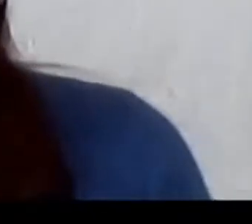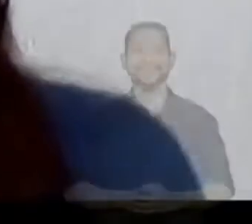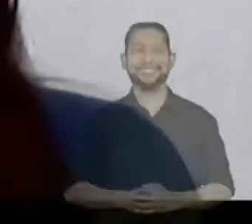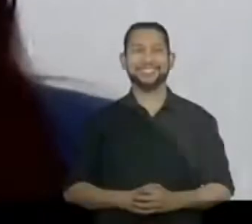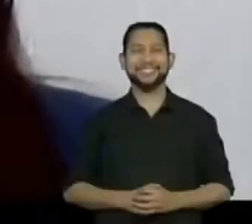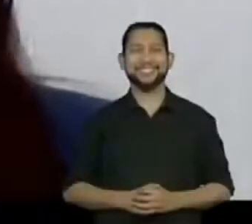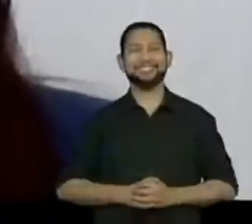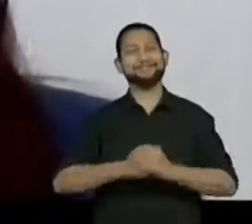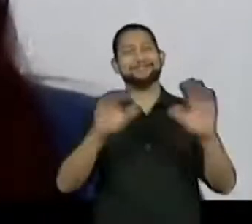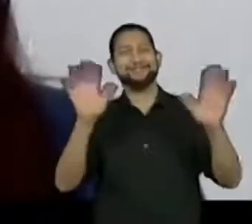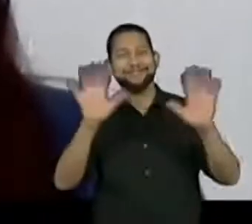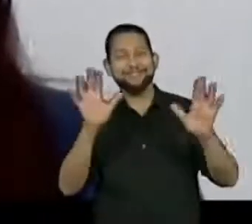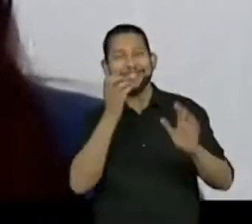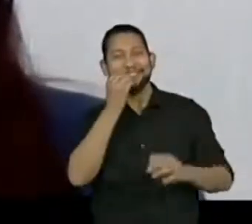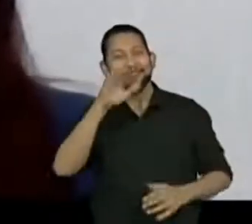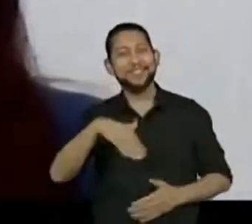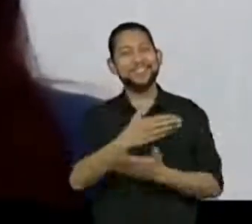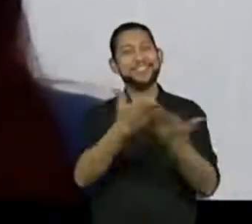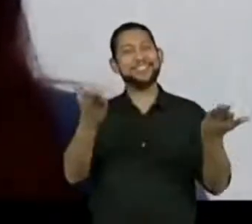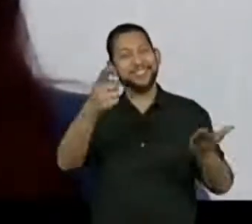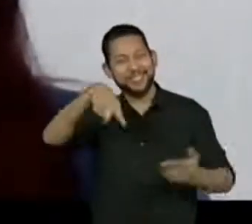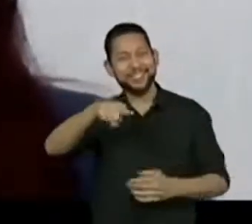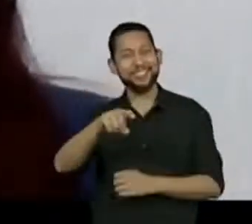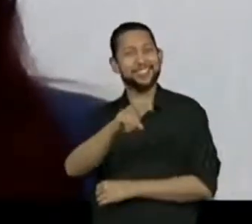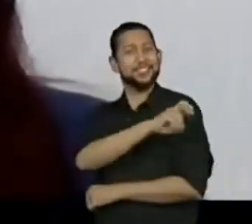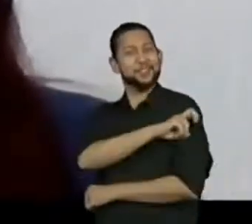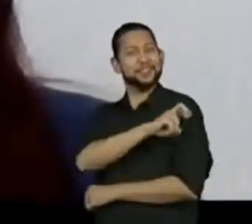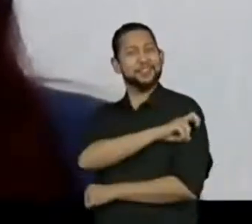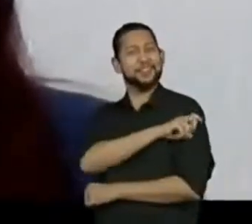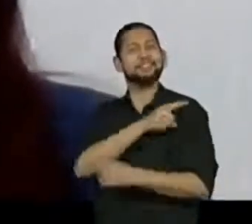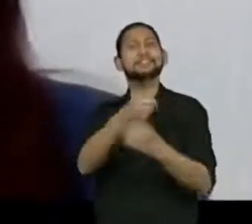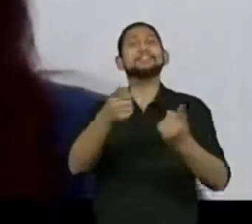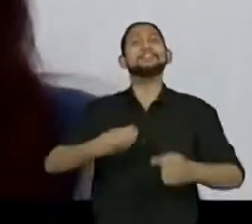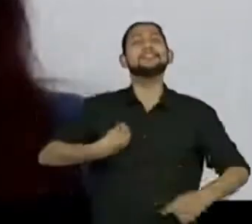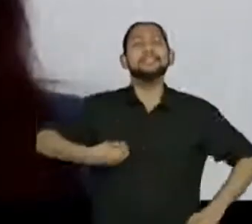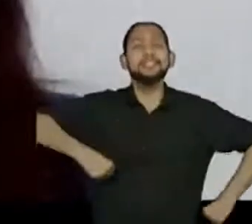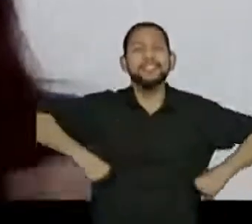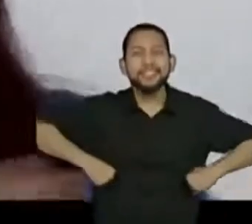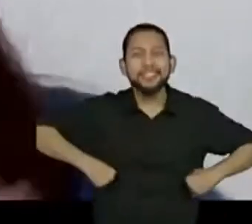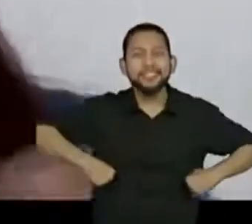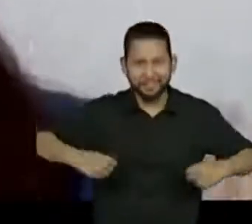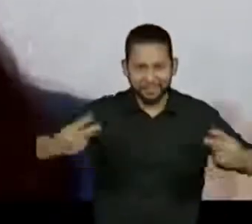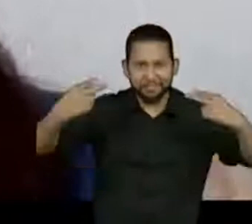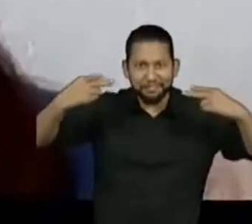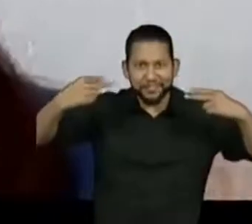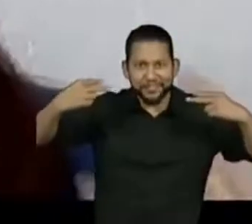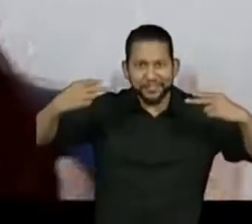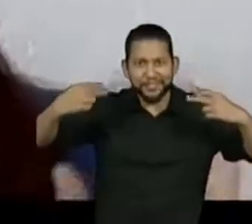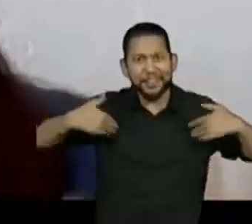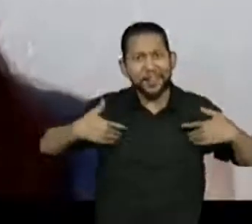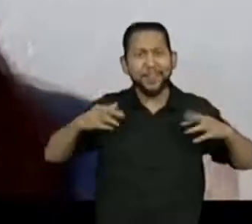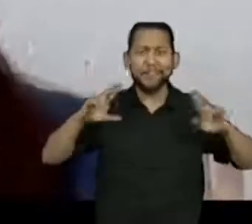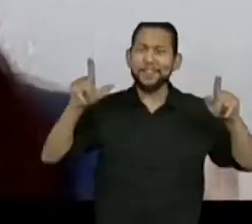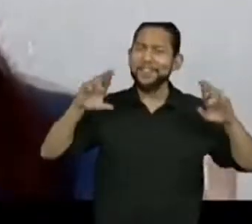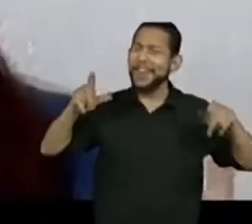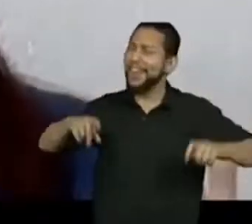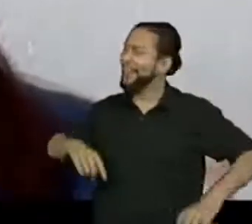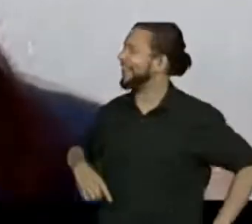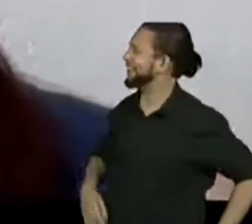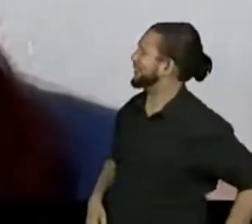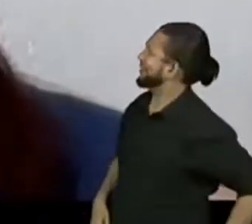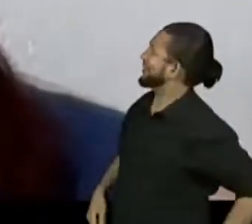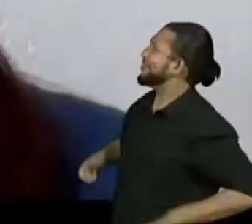Boa tarde, galerinha do quinto ano! Como que vocês estão? Repararam que hoje o cenário está um pouco